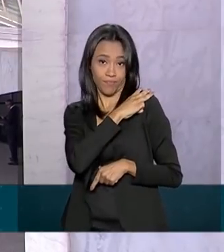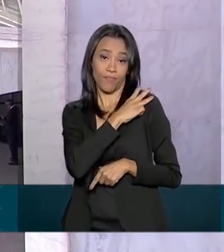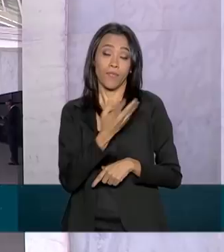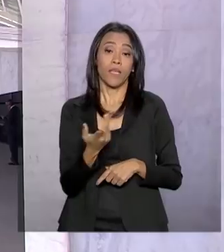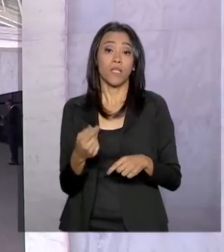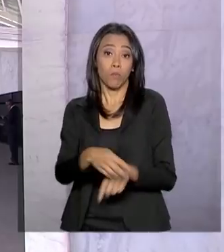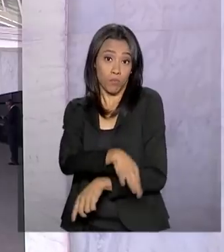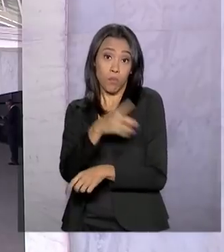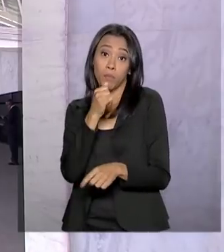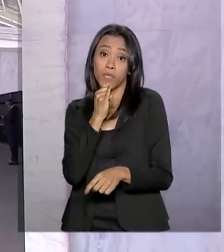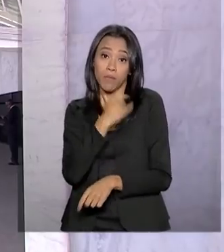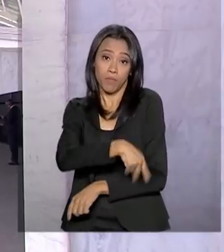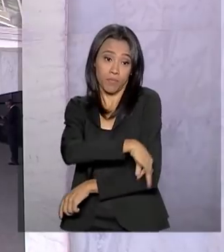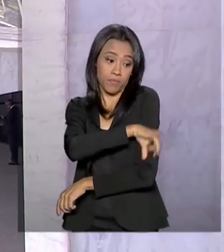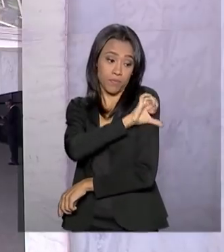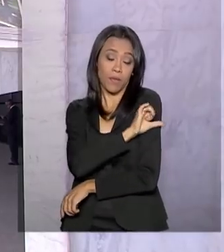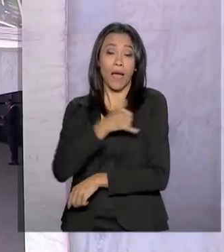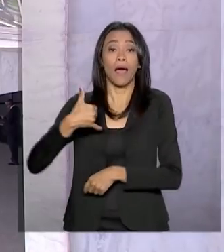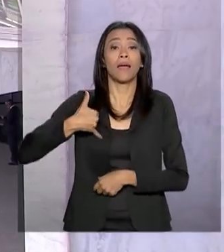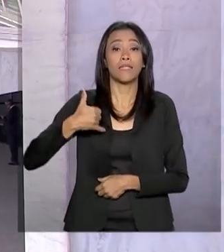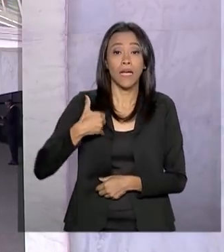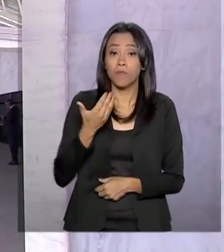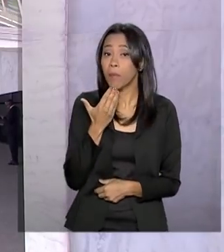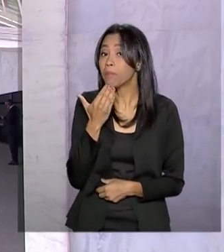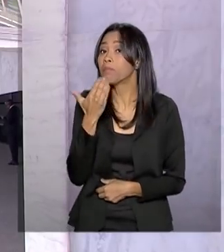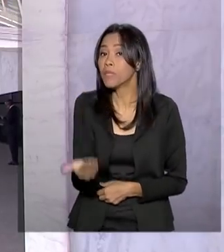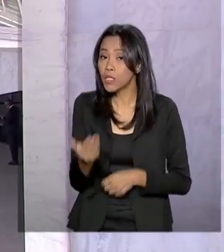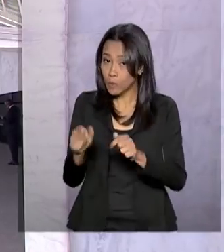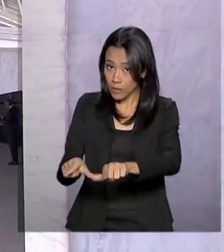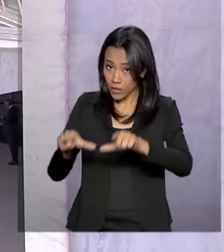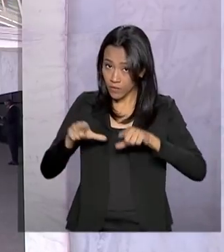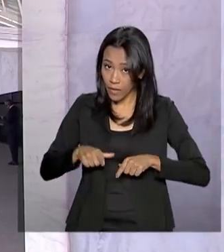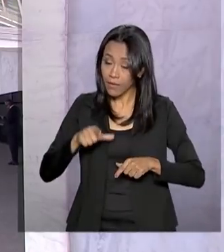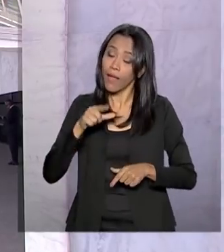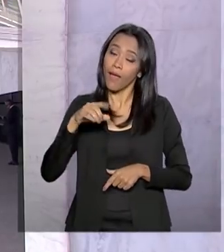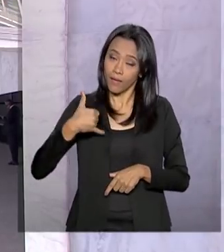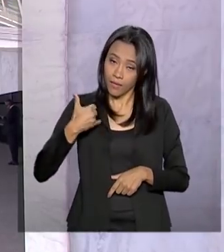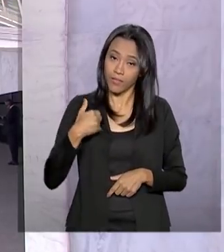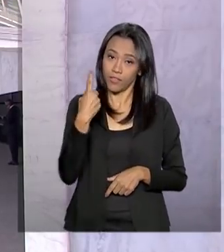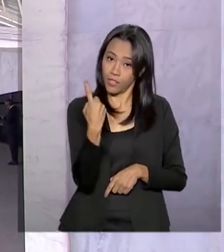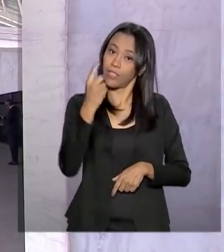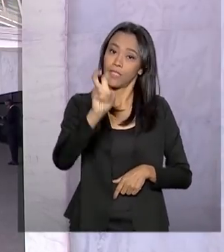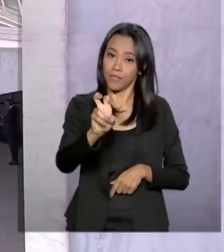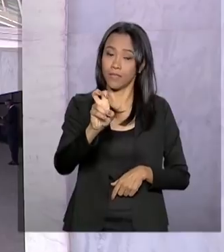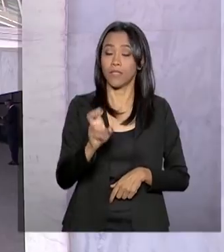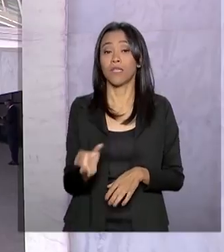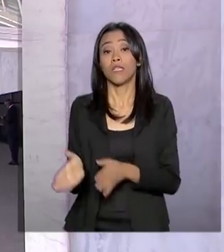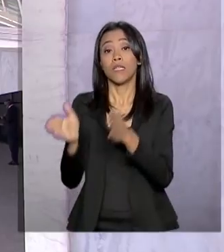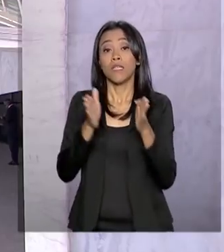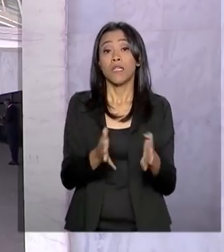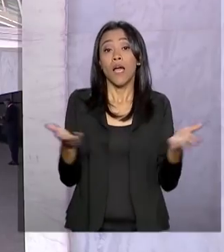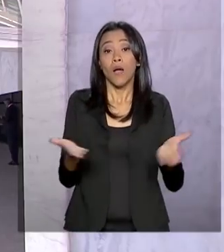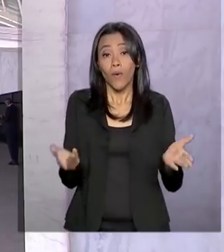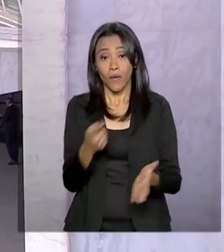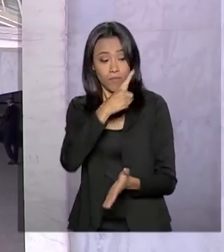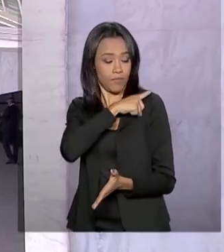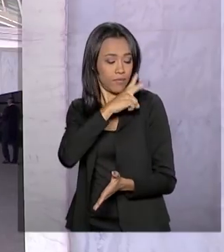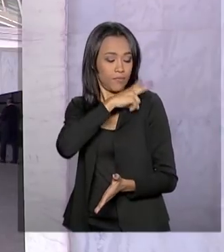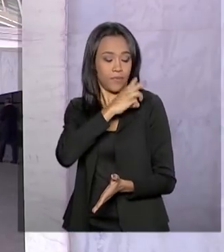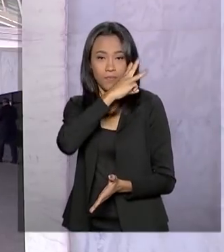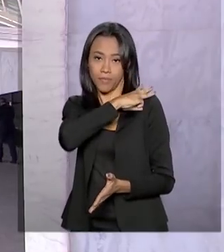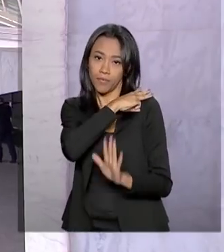fundamental, a idade mínima para pedir a certificação é 15 anos. Já no ensino médio,